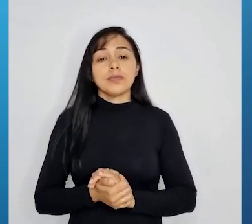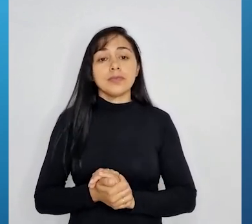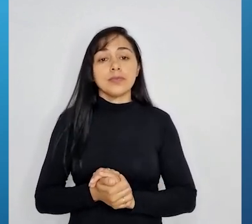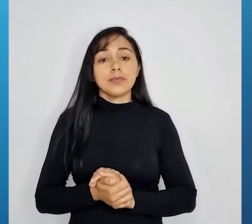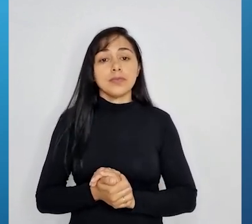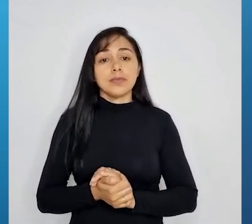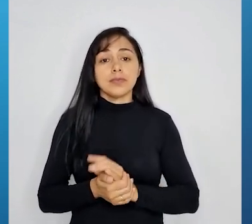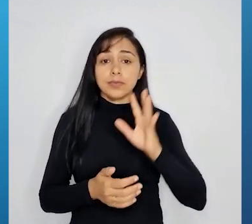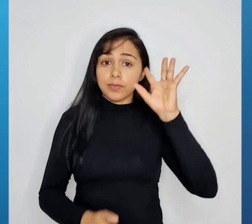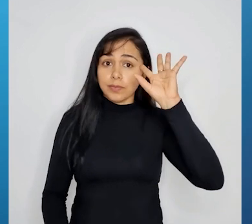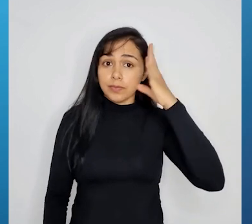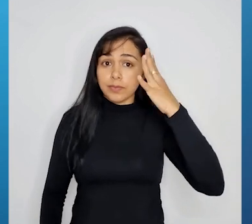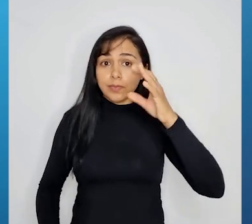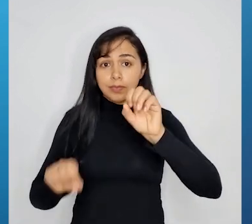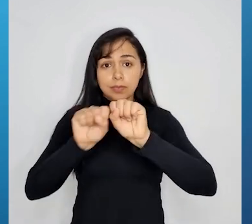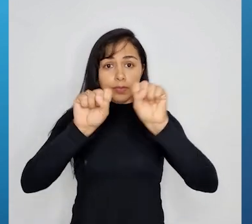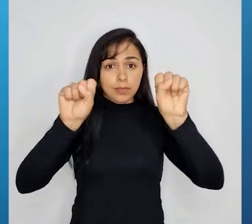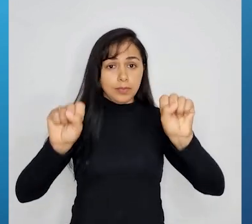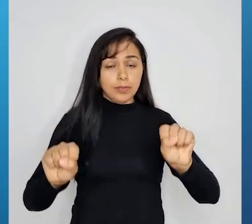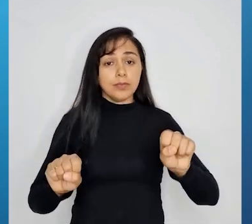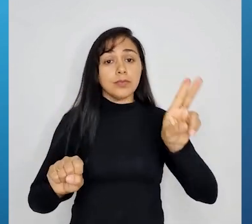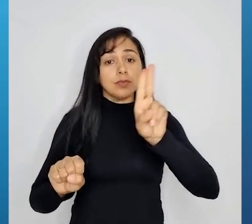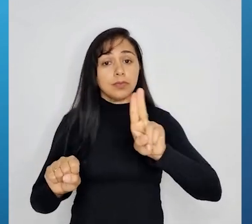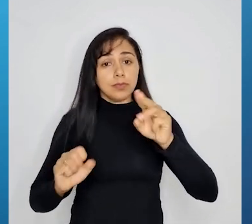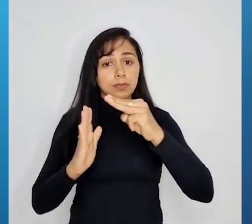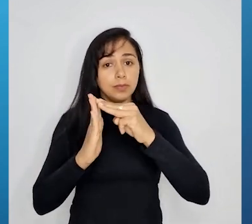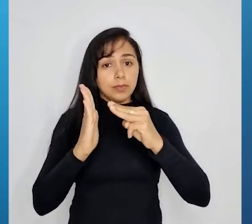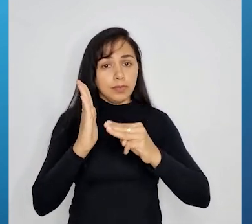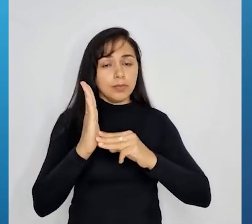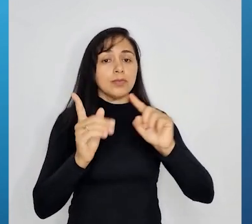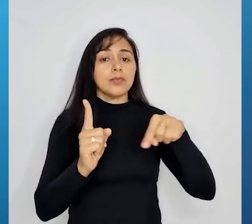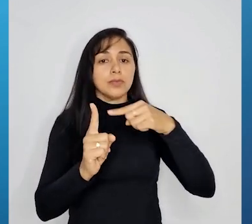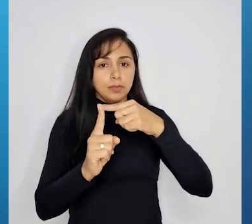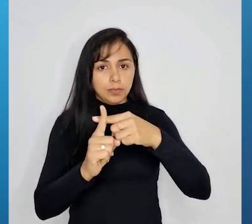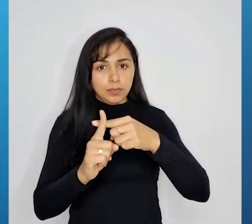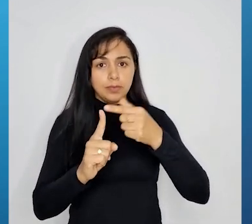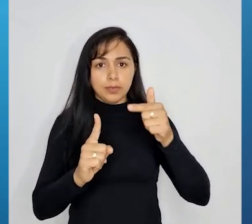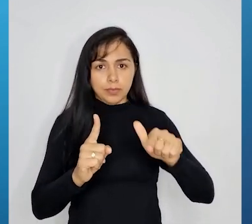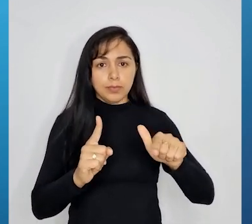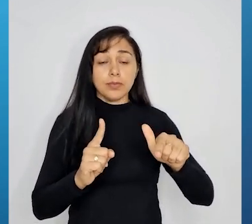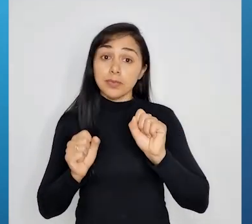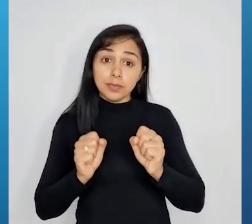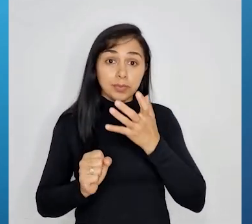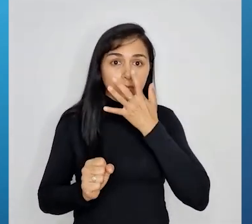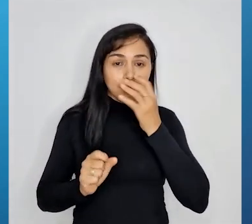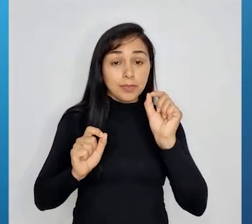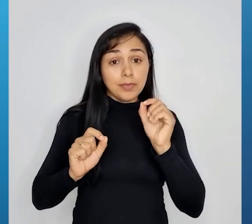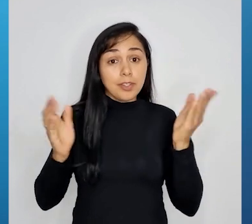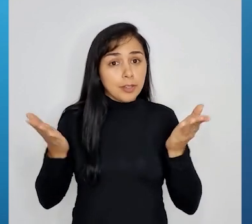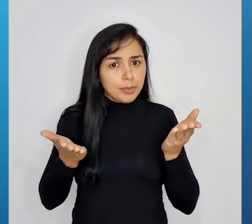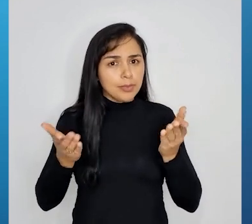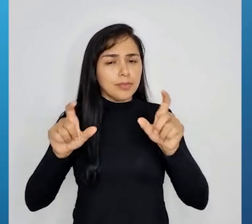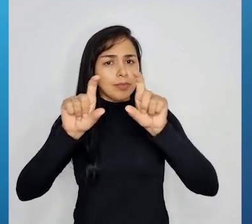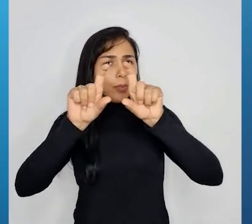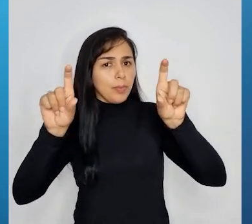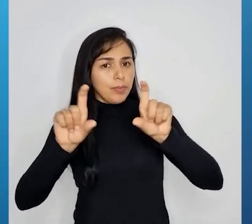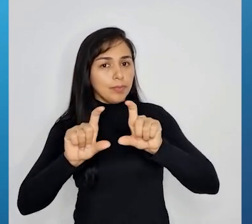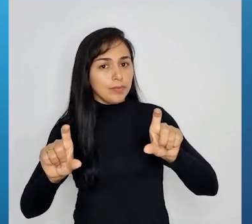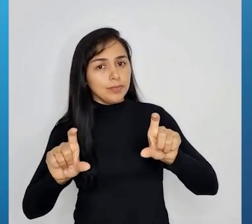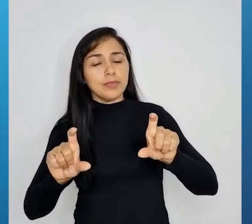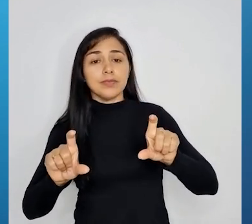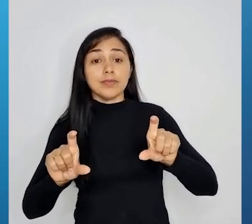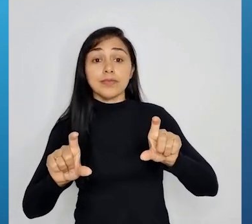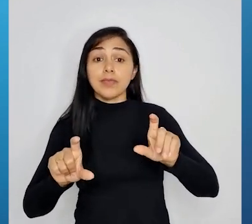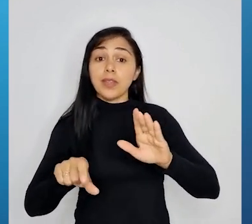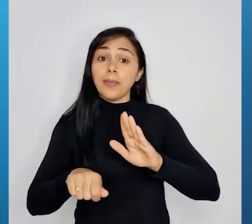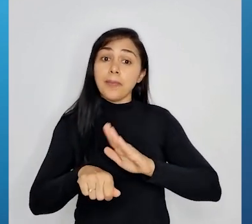aqui resolver este sistema utilizando o método da adição. Você observa que, dessa vez, ele não quis facilitar tanto para